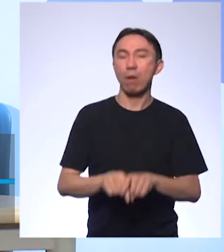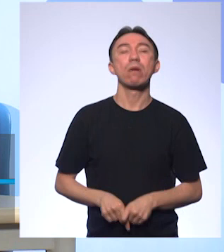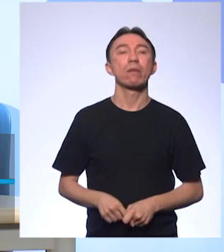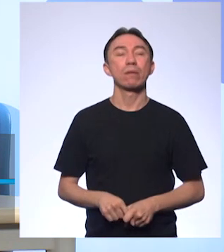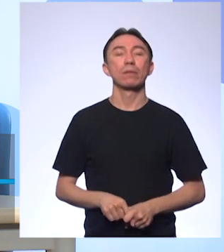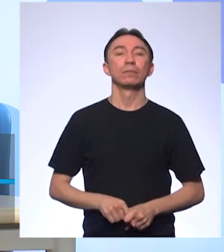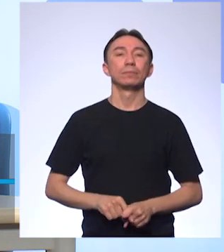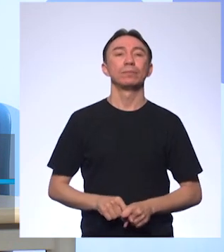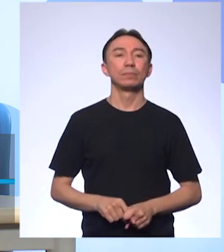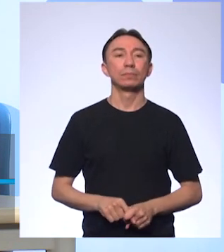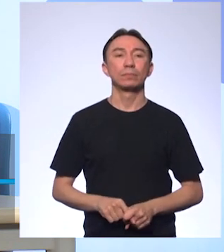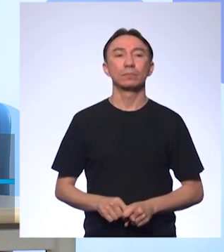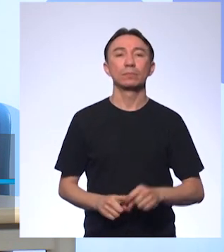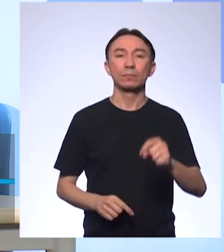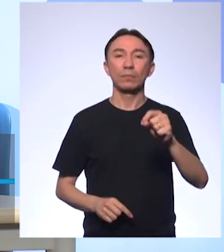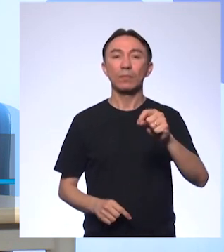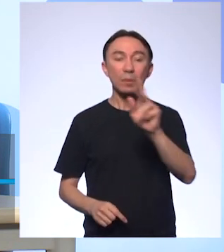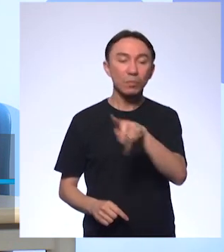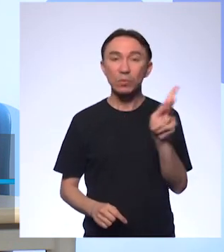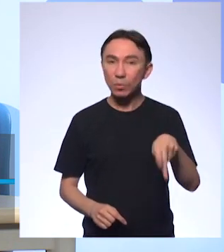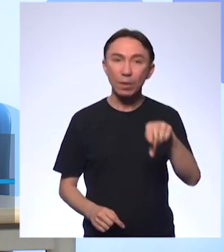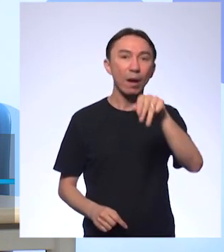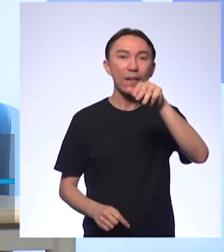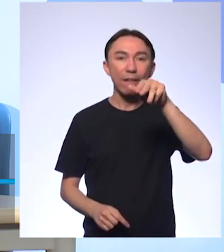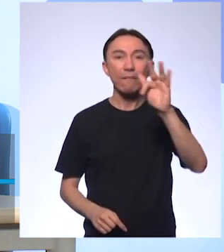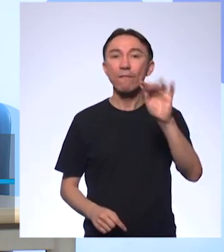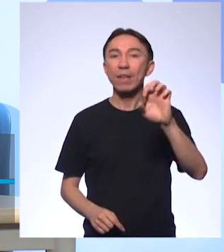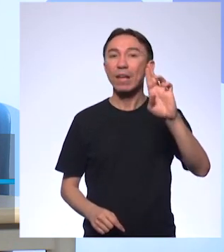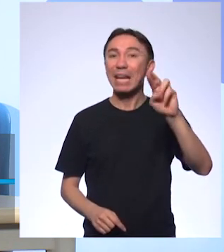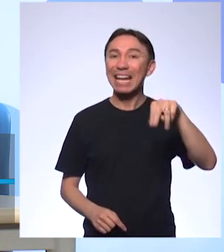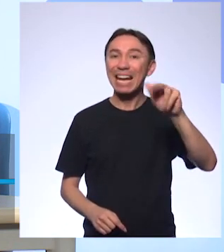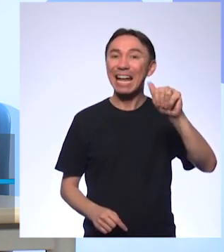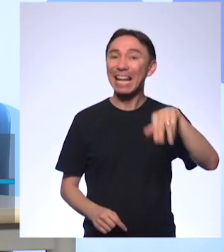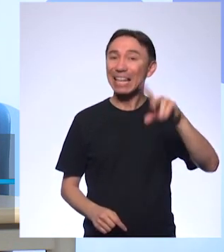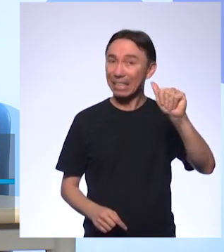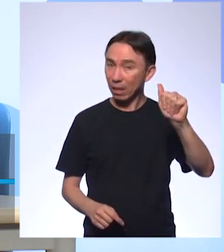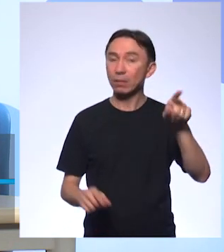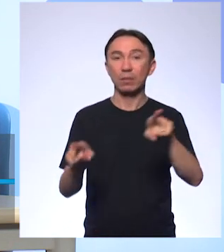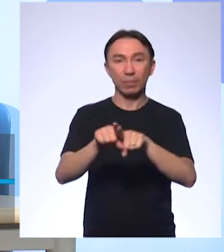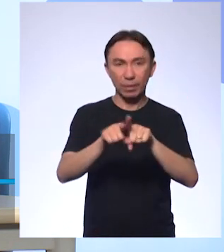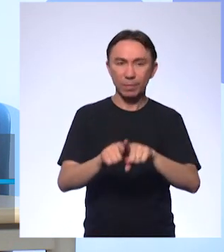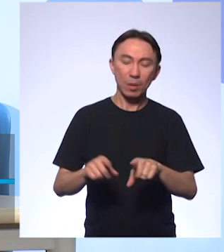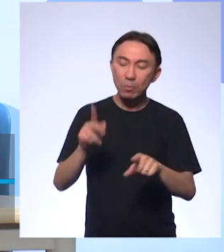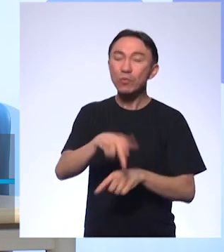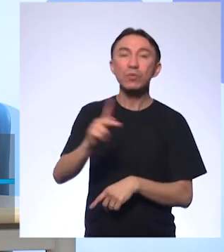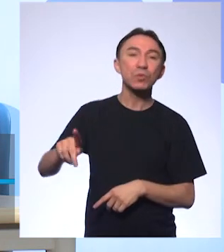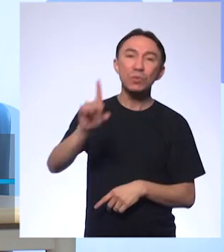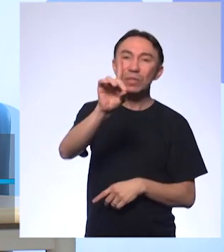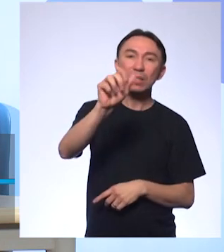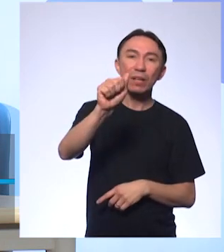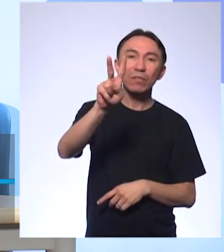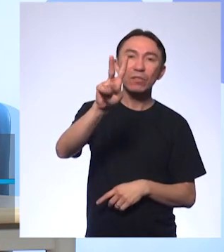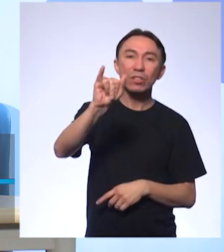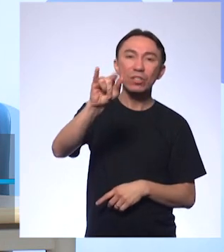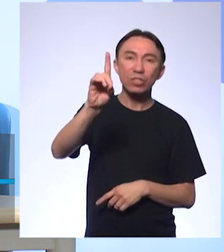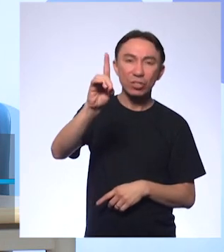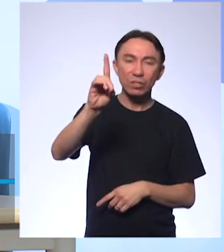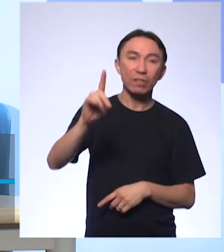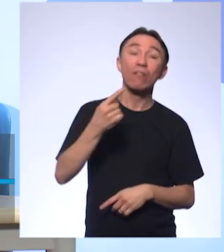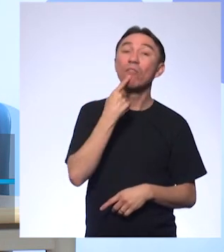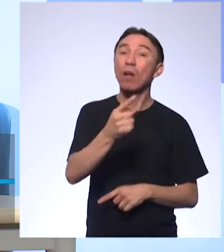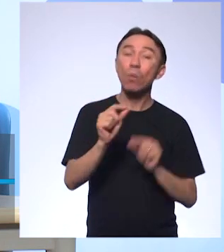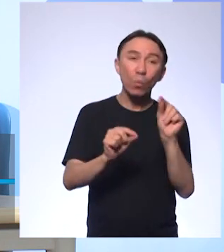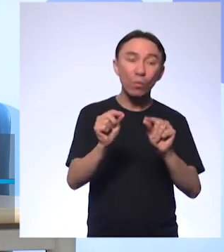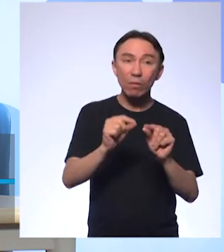Olha só, professora Fernanda também. O professor David faz uma observação. Estão usando apenas